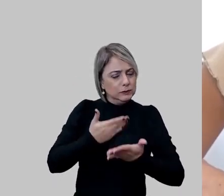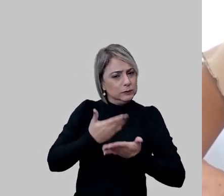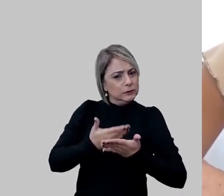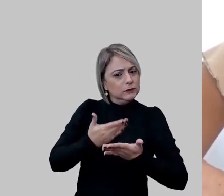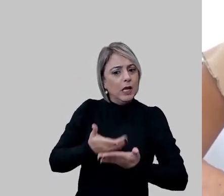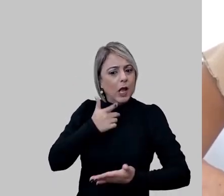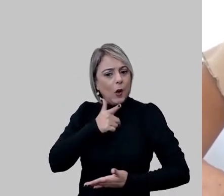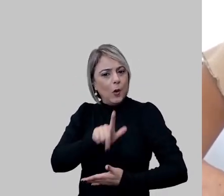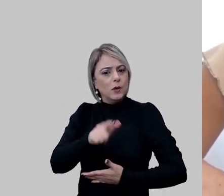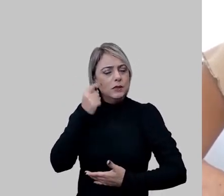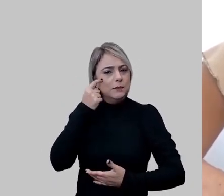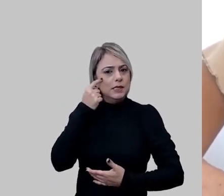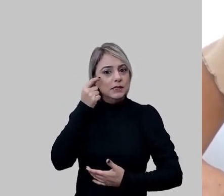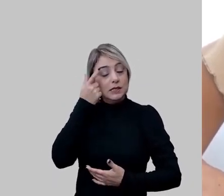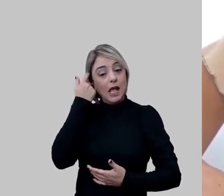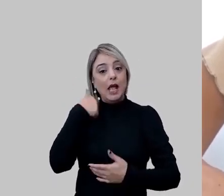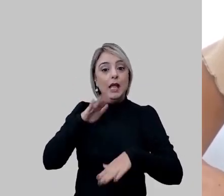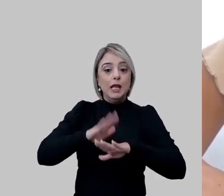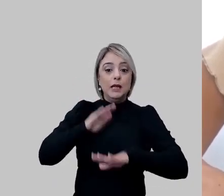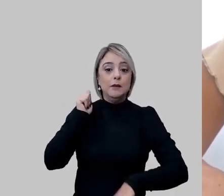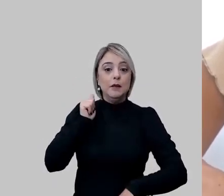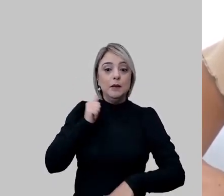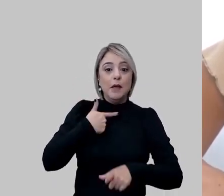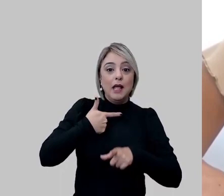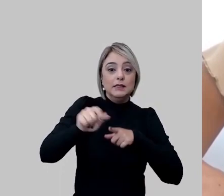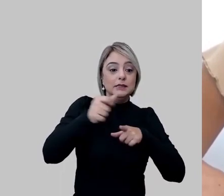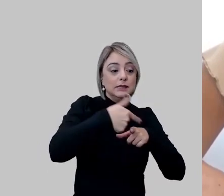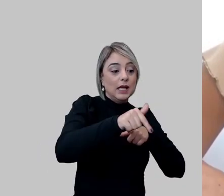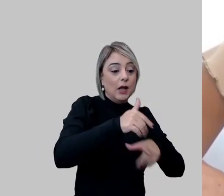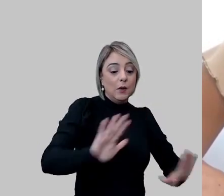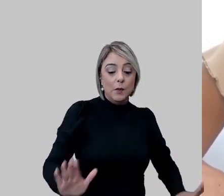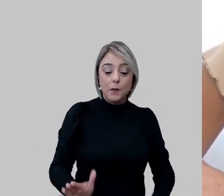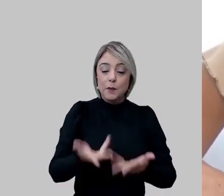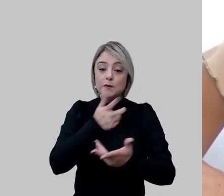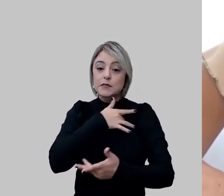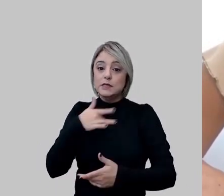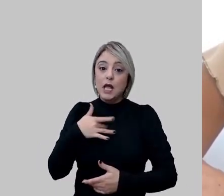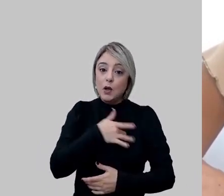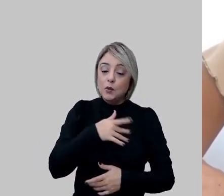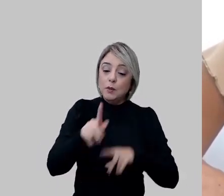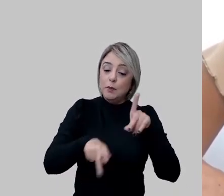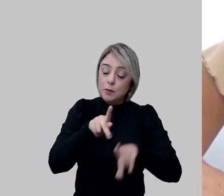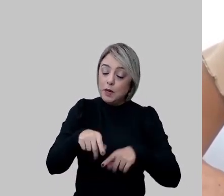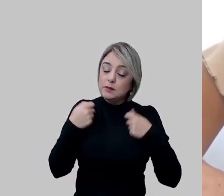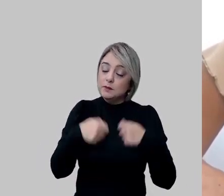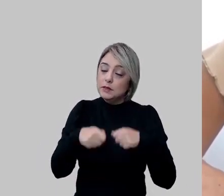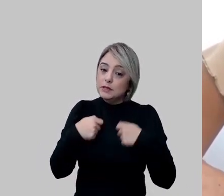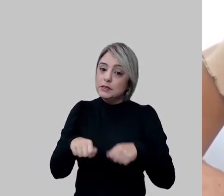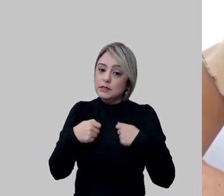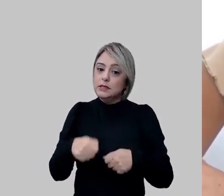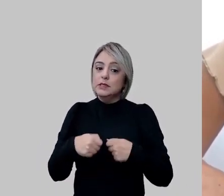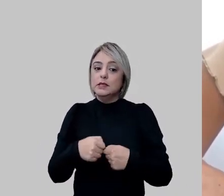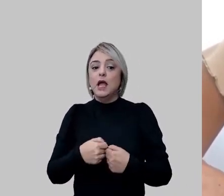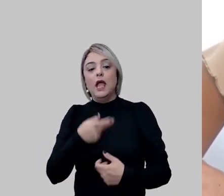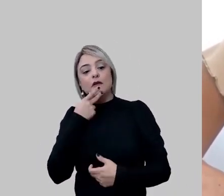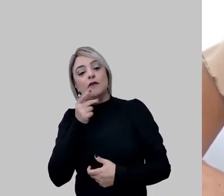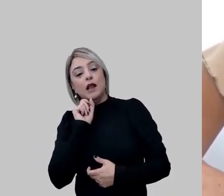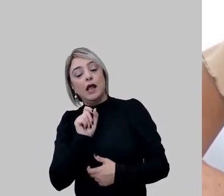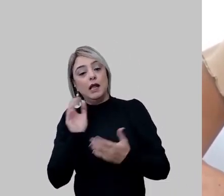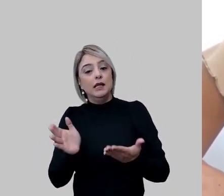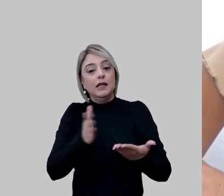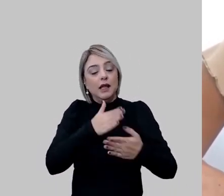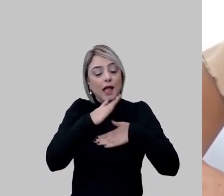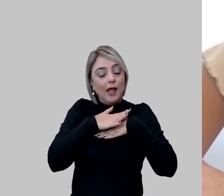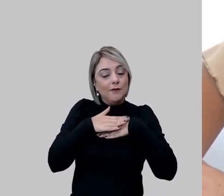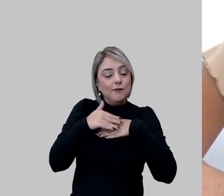para conseguir pensar em mais saídas para a gente promover saúde para tanta gente que precisa então e dizer que essa parte